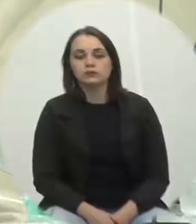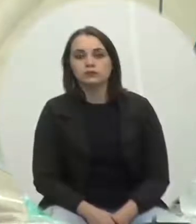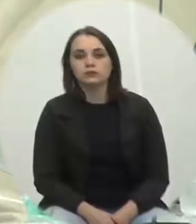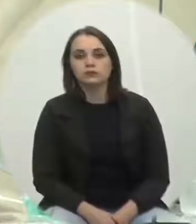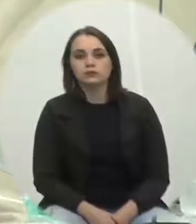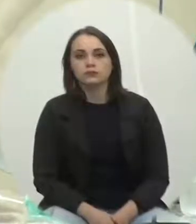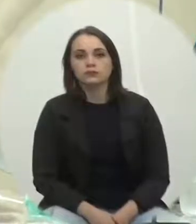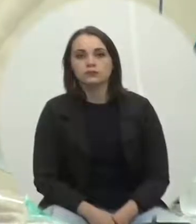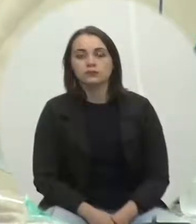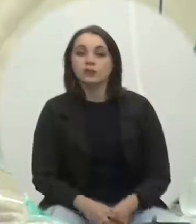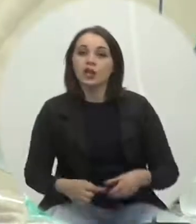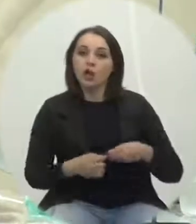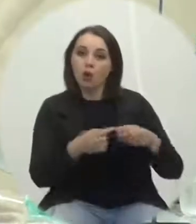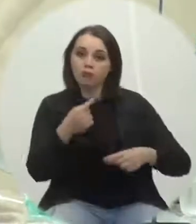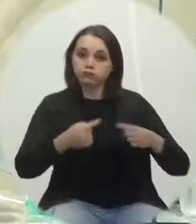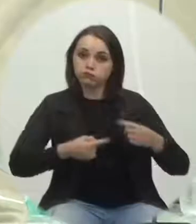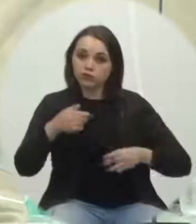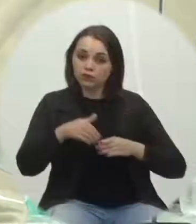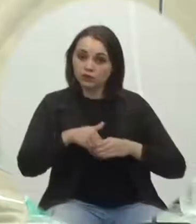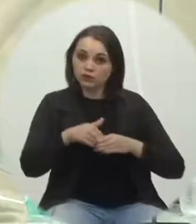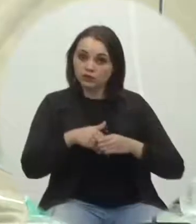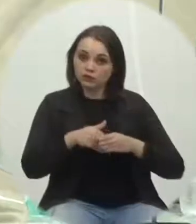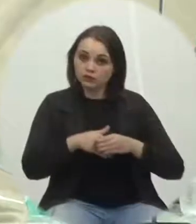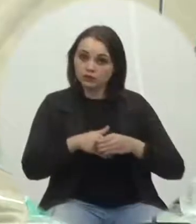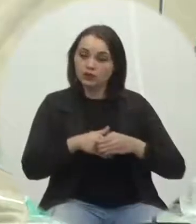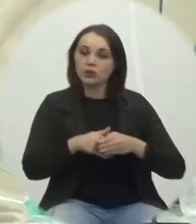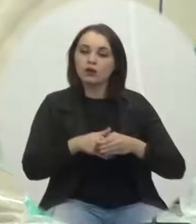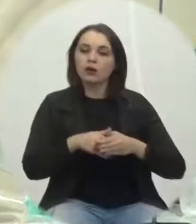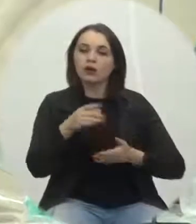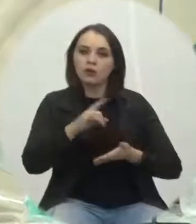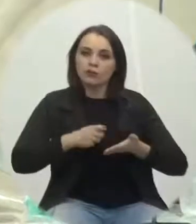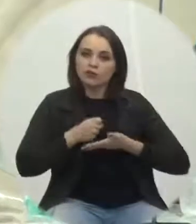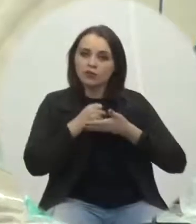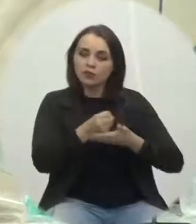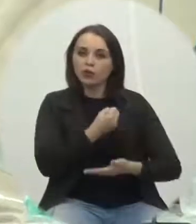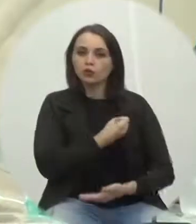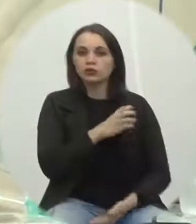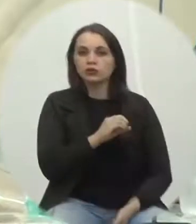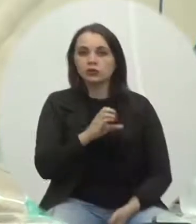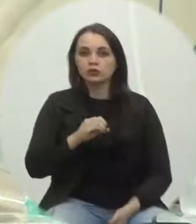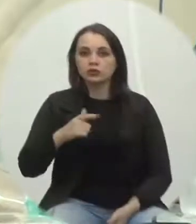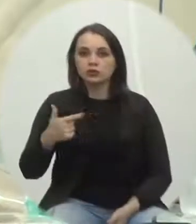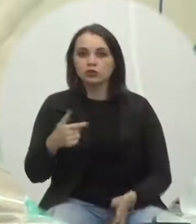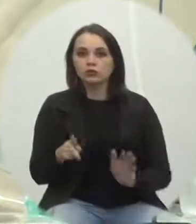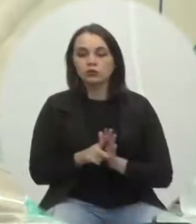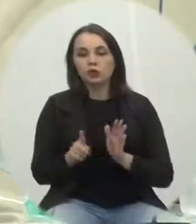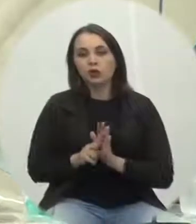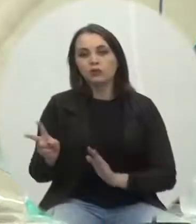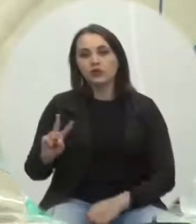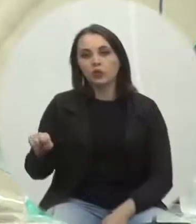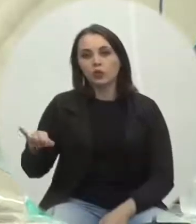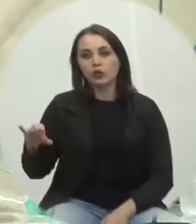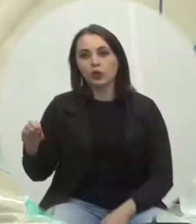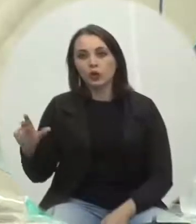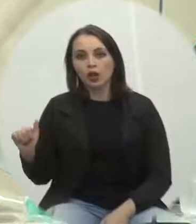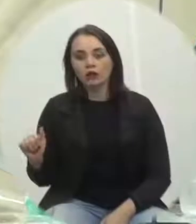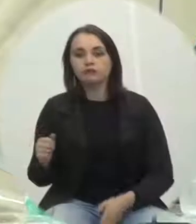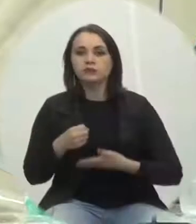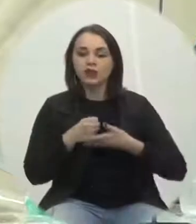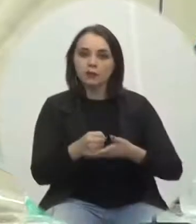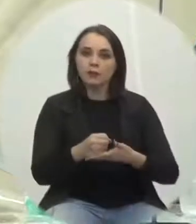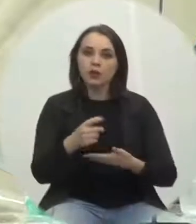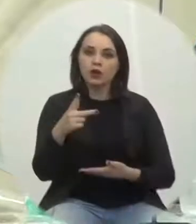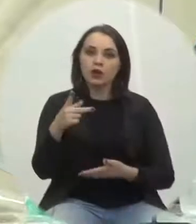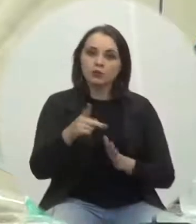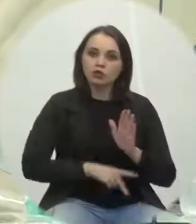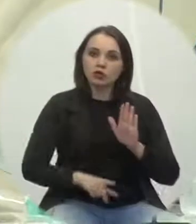em única discussão e votação a moção de apoio número 002 barra 21 de autoria do vereador Nicola Martins em apoio ao PL